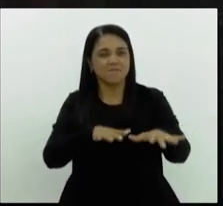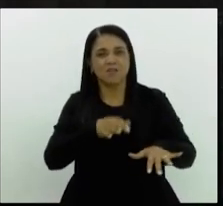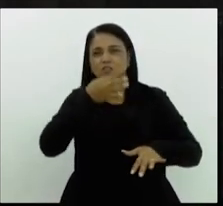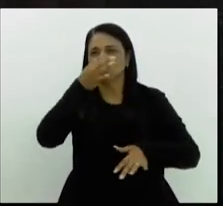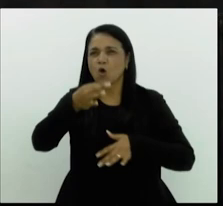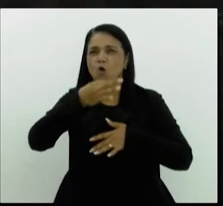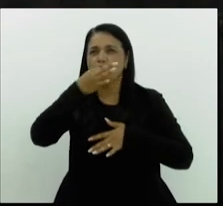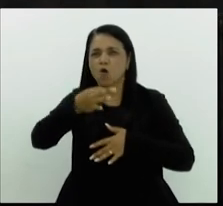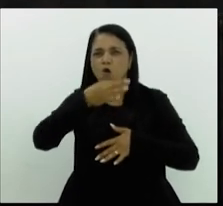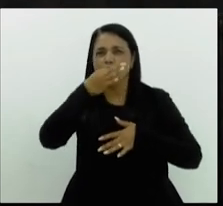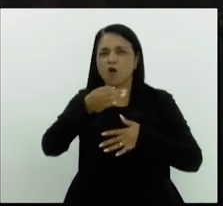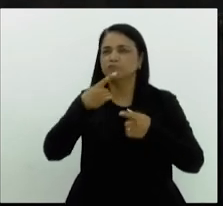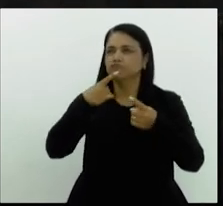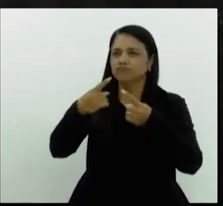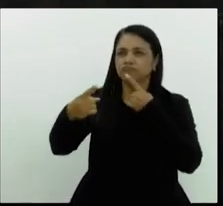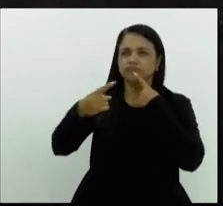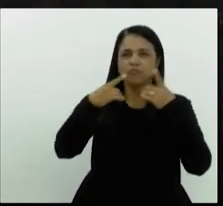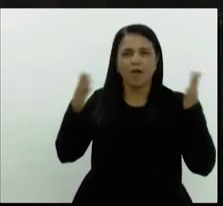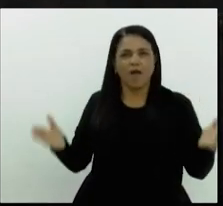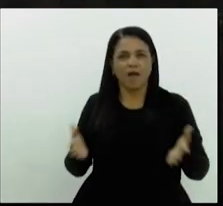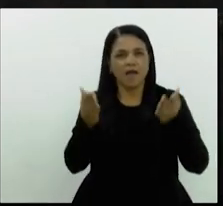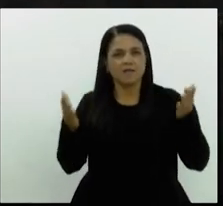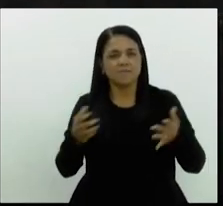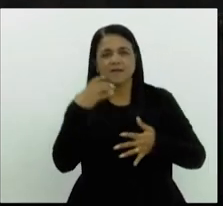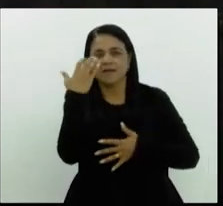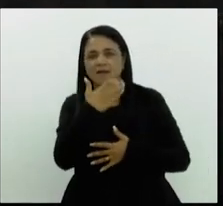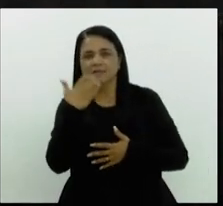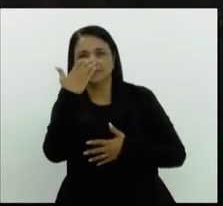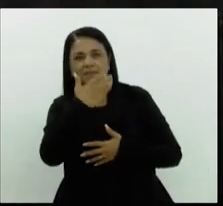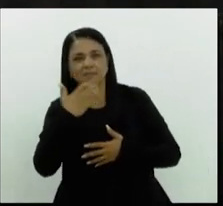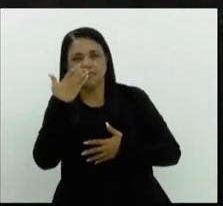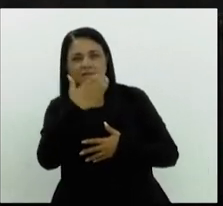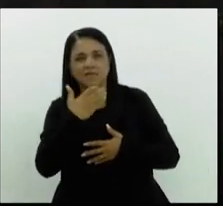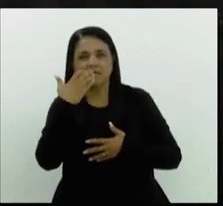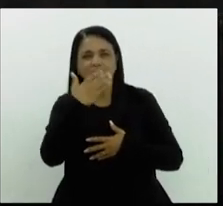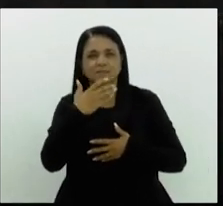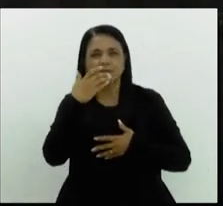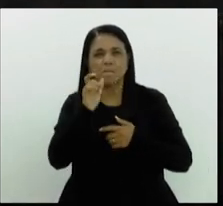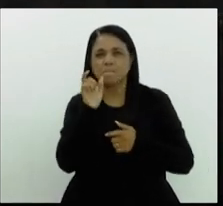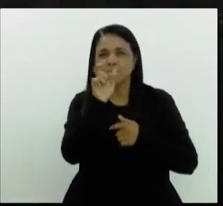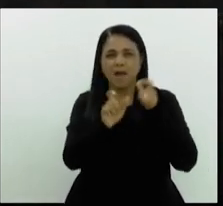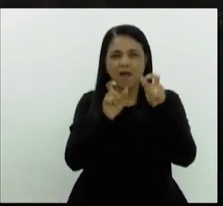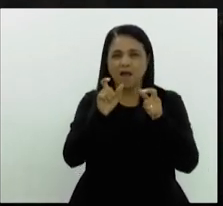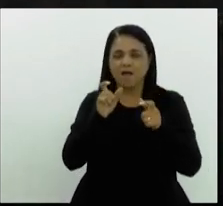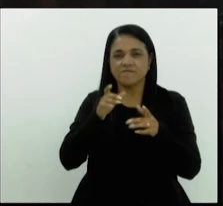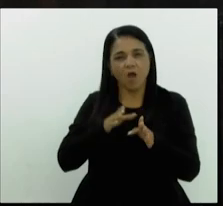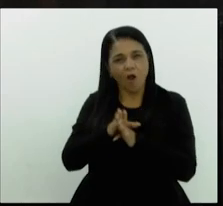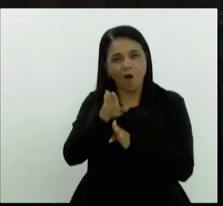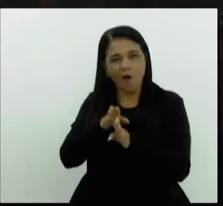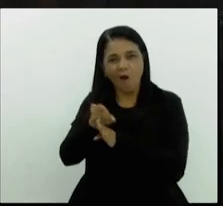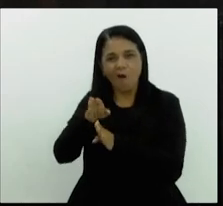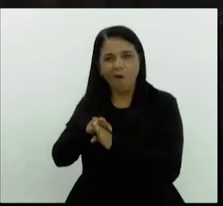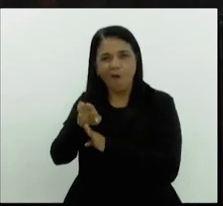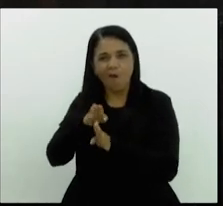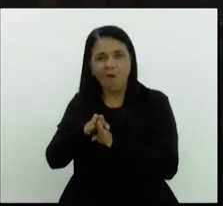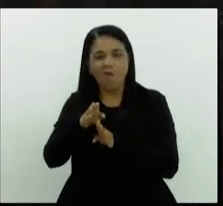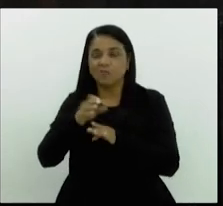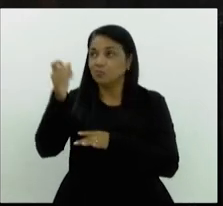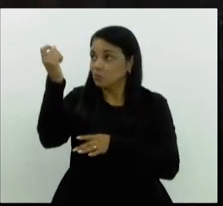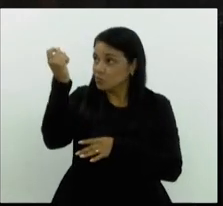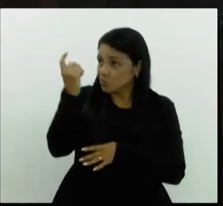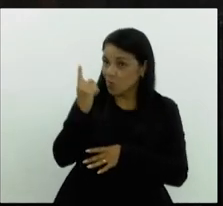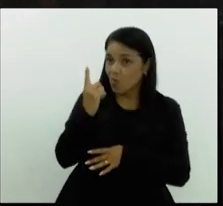ali, dialogando, conversando, animando, cantando, puxando as palavras de ordem. Imaginem, sobre o sol